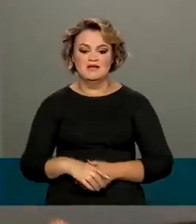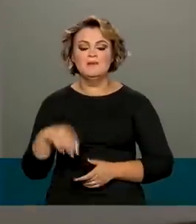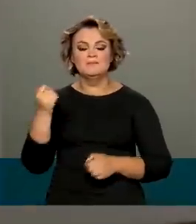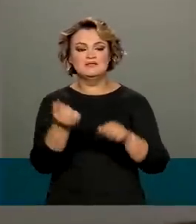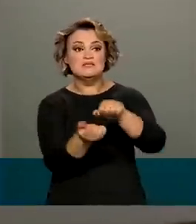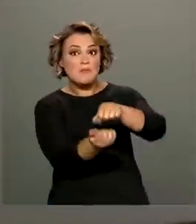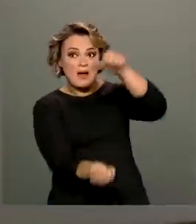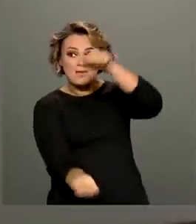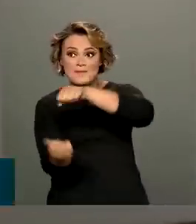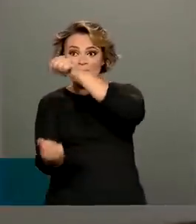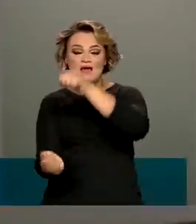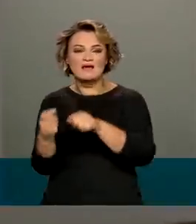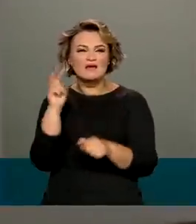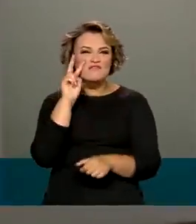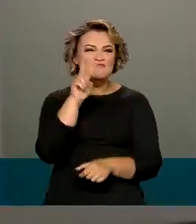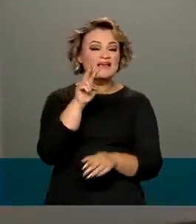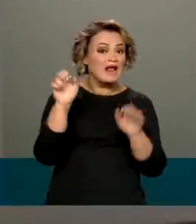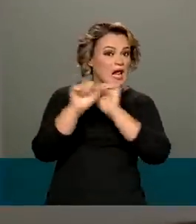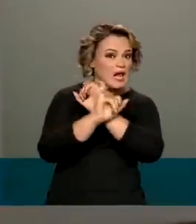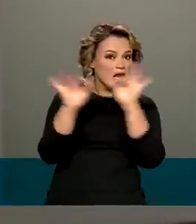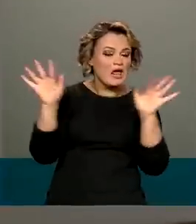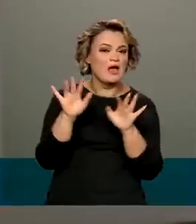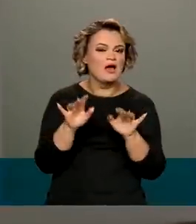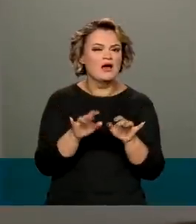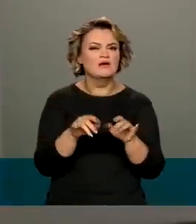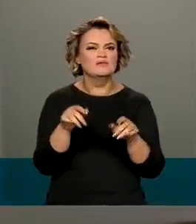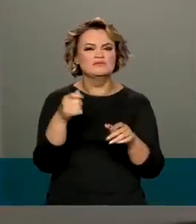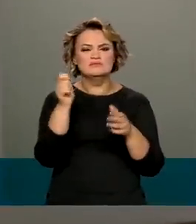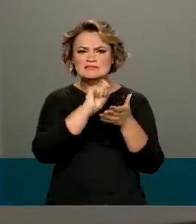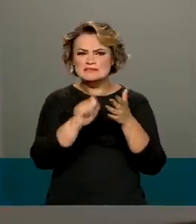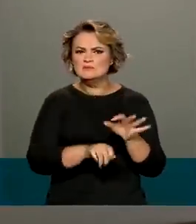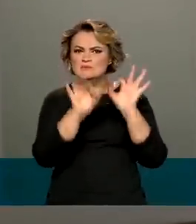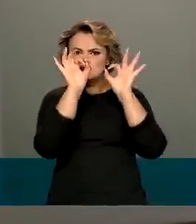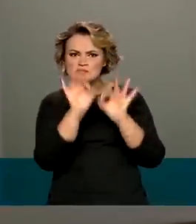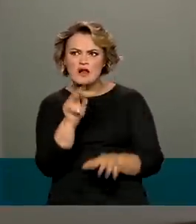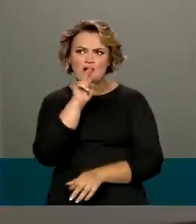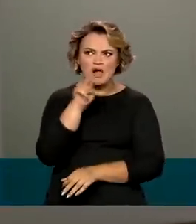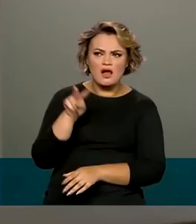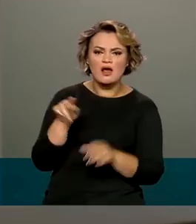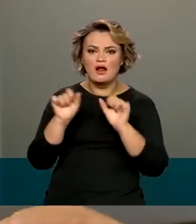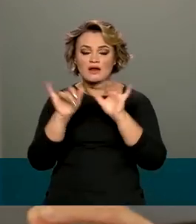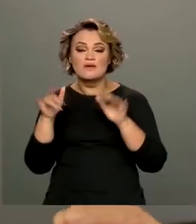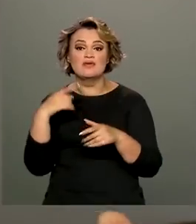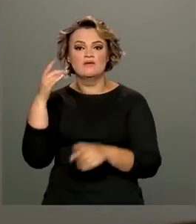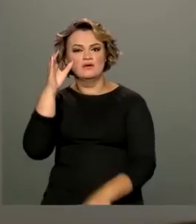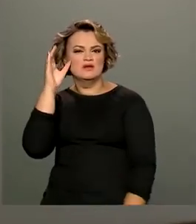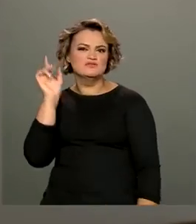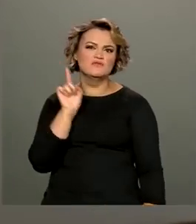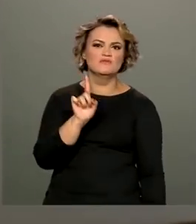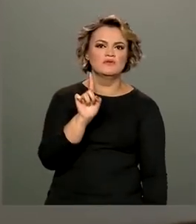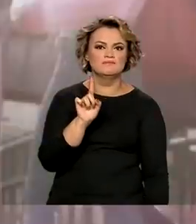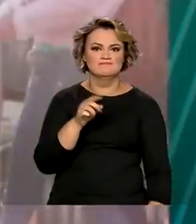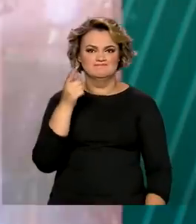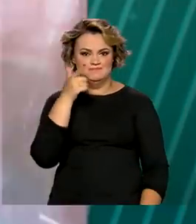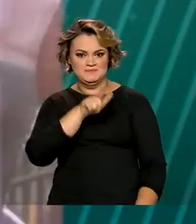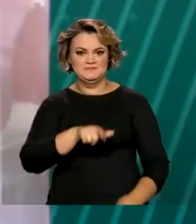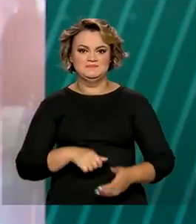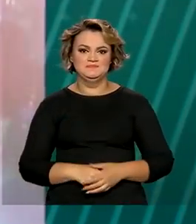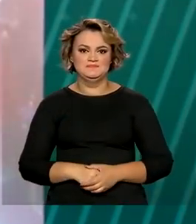placa informativa, essa placa tem que ser legível, preenchida de forma correta e de forma que o consumidor tenha acesso a ela.